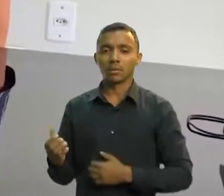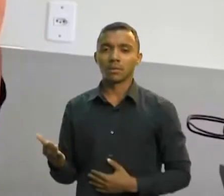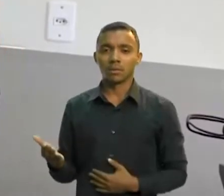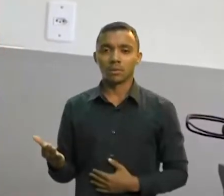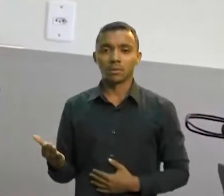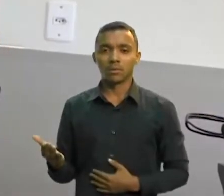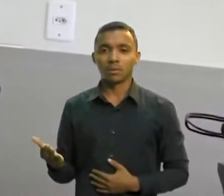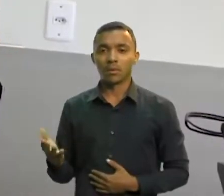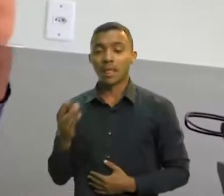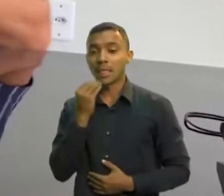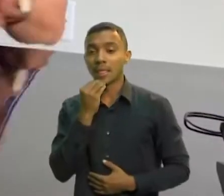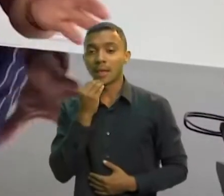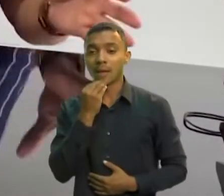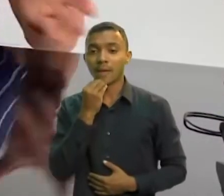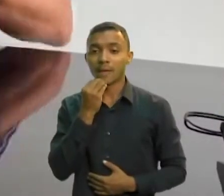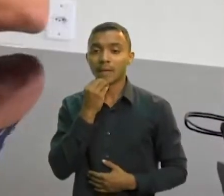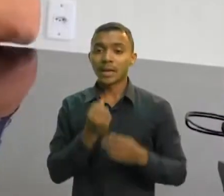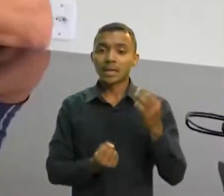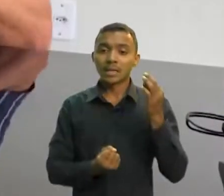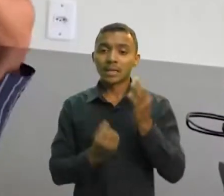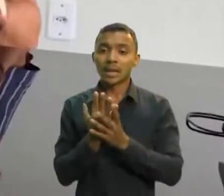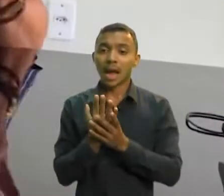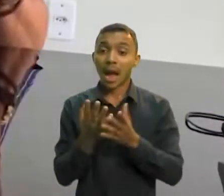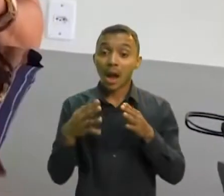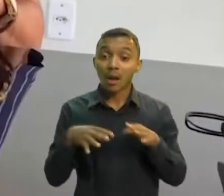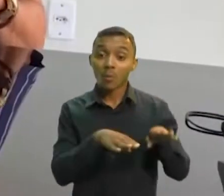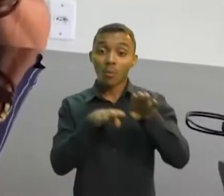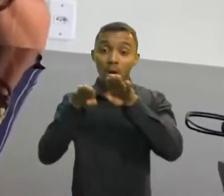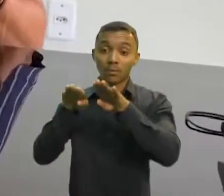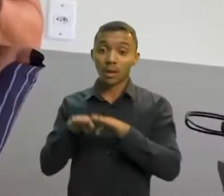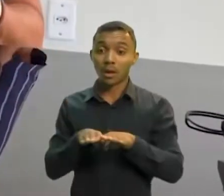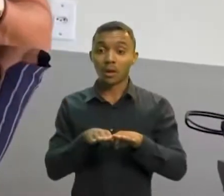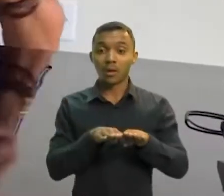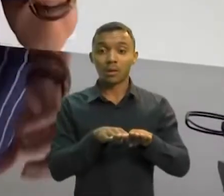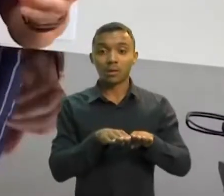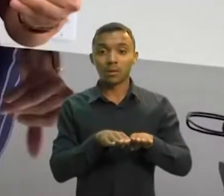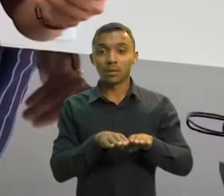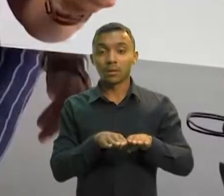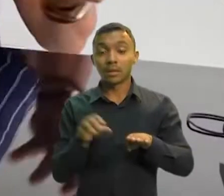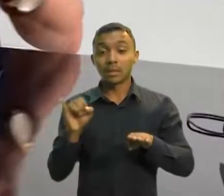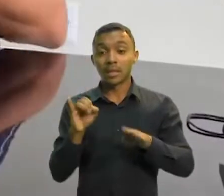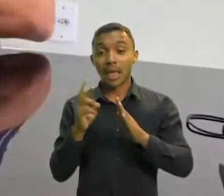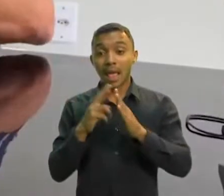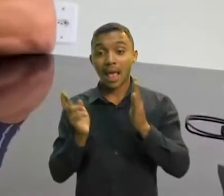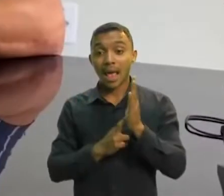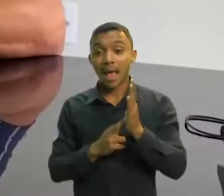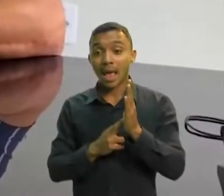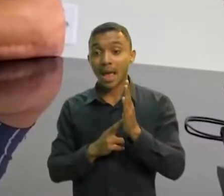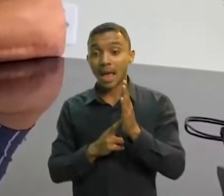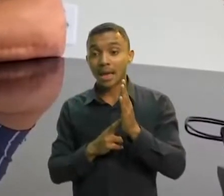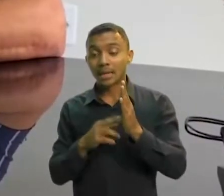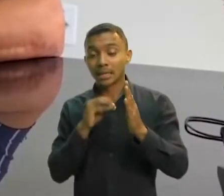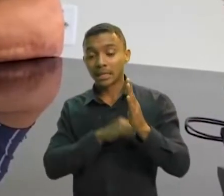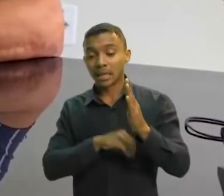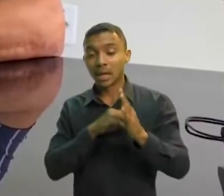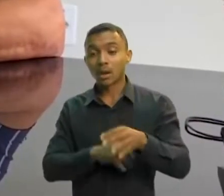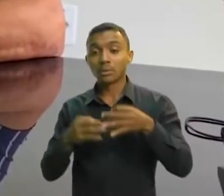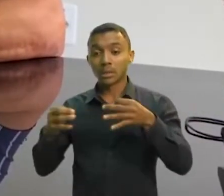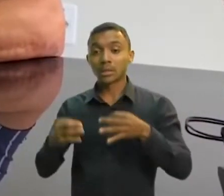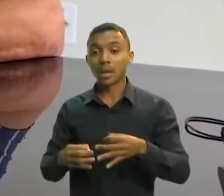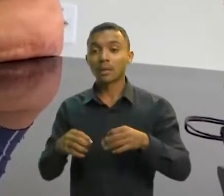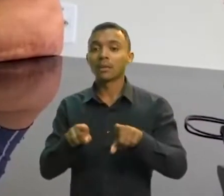um fundo de equalização para que tanto o piso, a carreira e as estruturas da escola possam ter